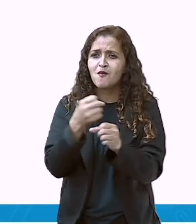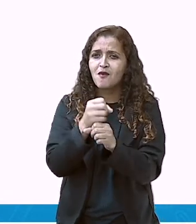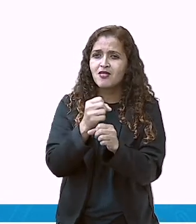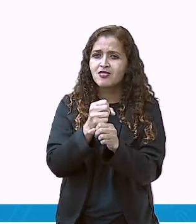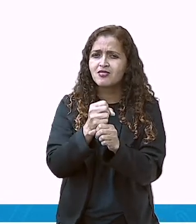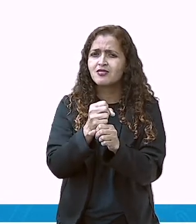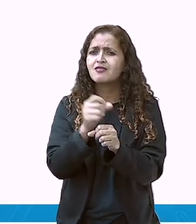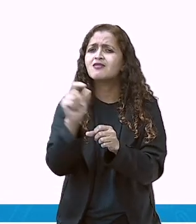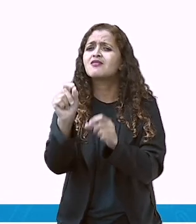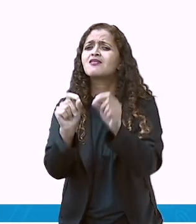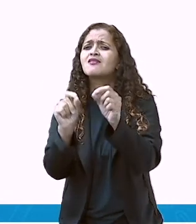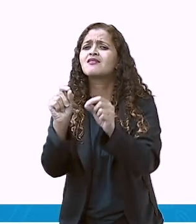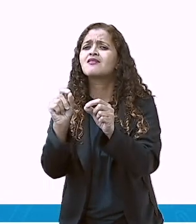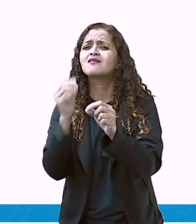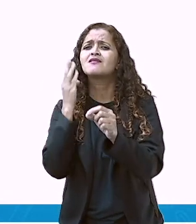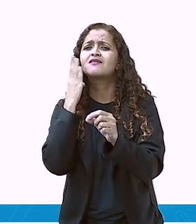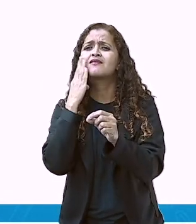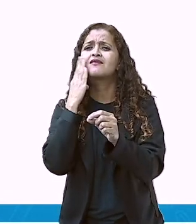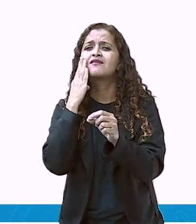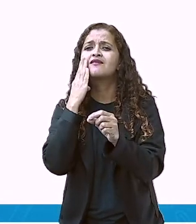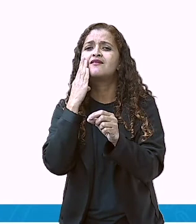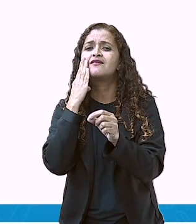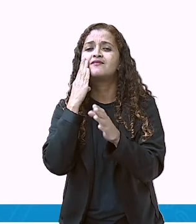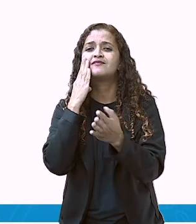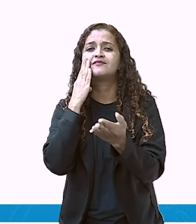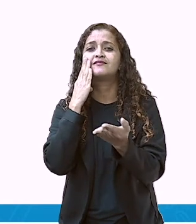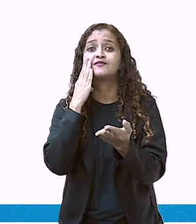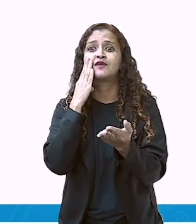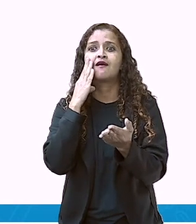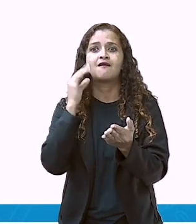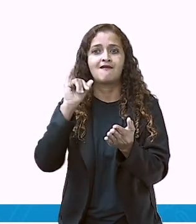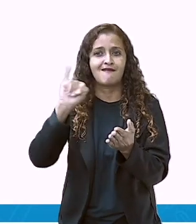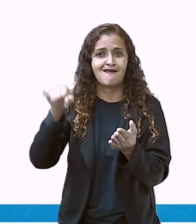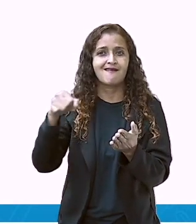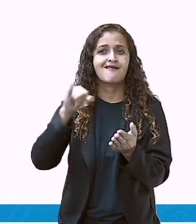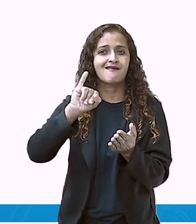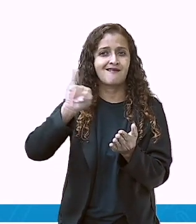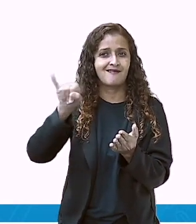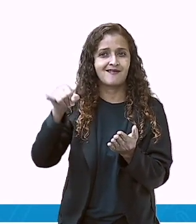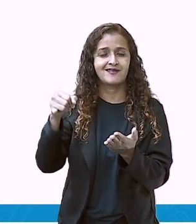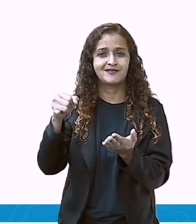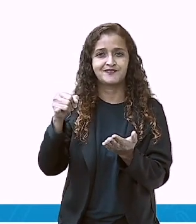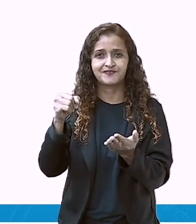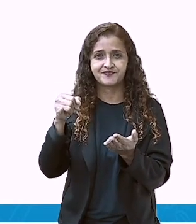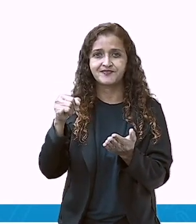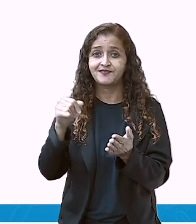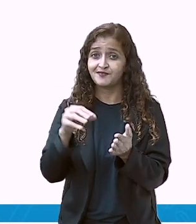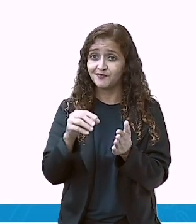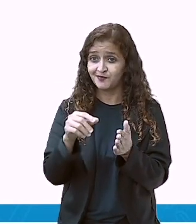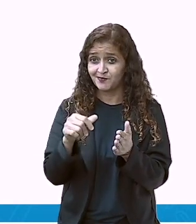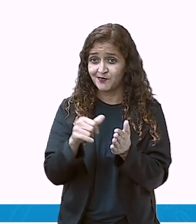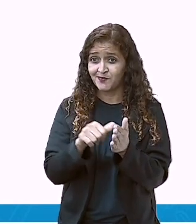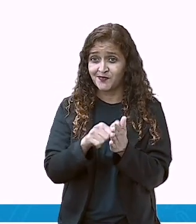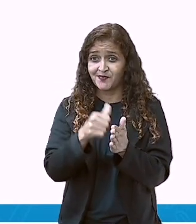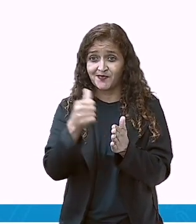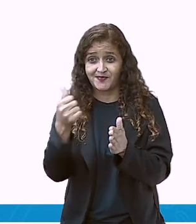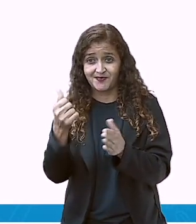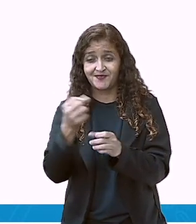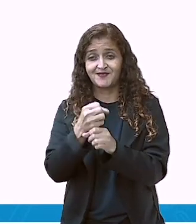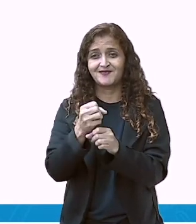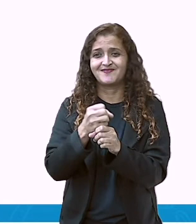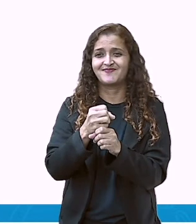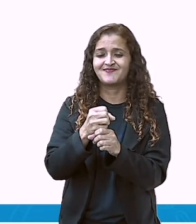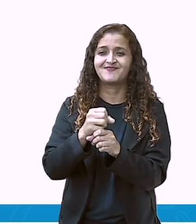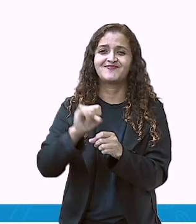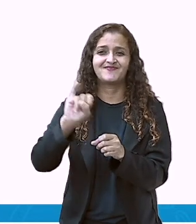sabe aí, fala aí pra mim. Hã? É qual? Vamos? É o janeiro. O primeiro mês do ano é o janeiro.